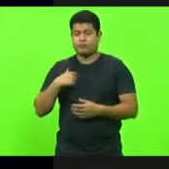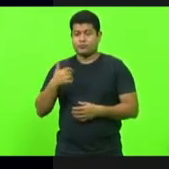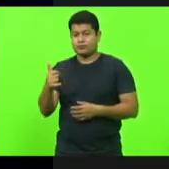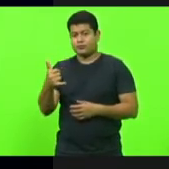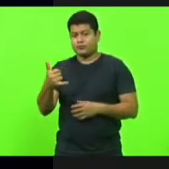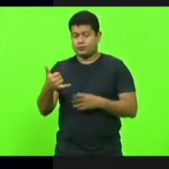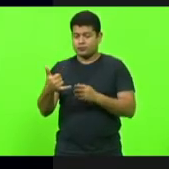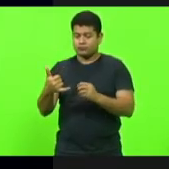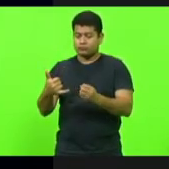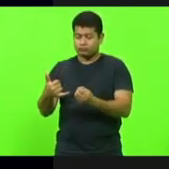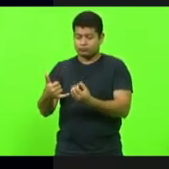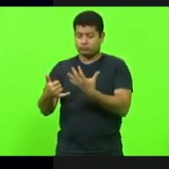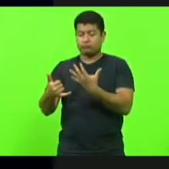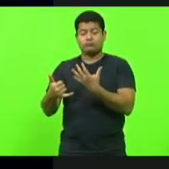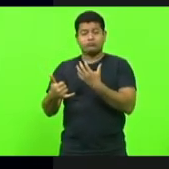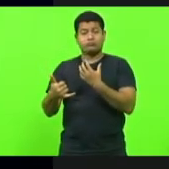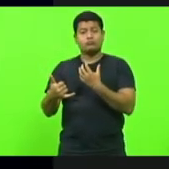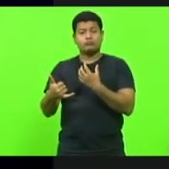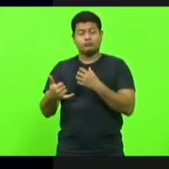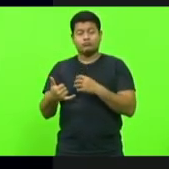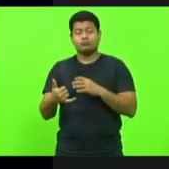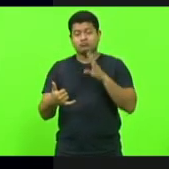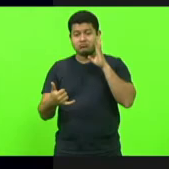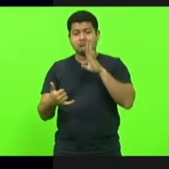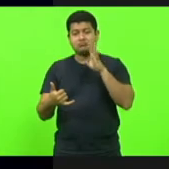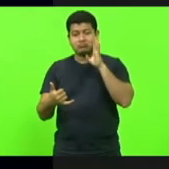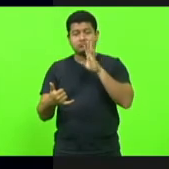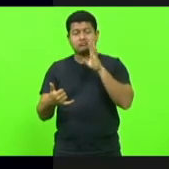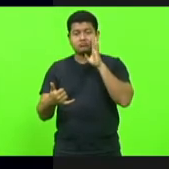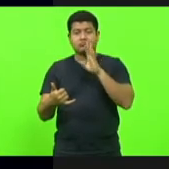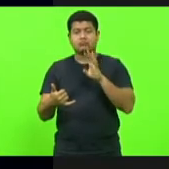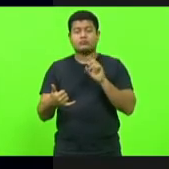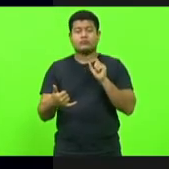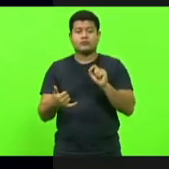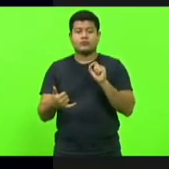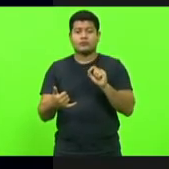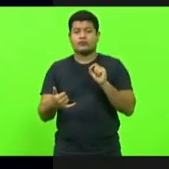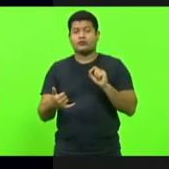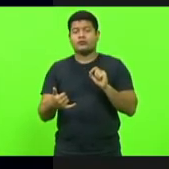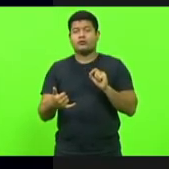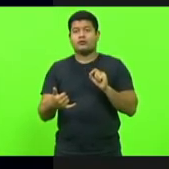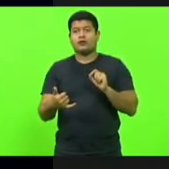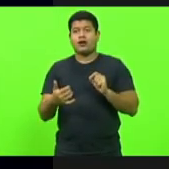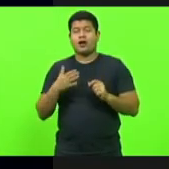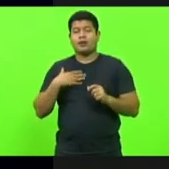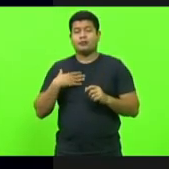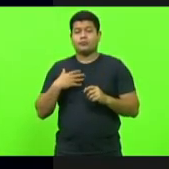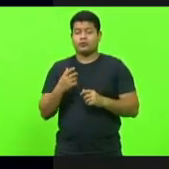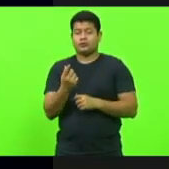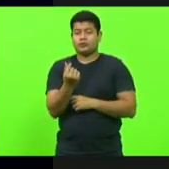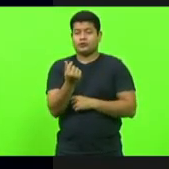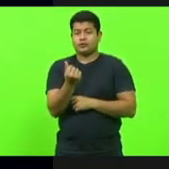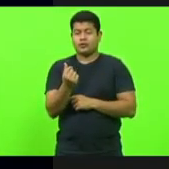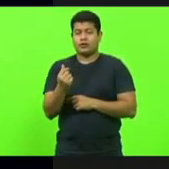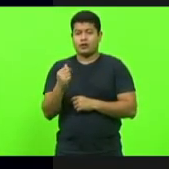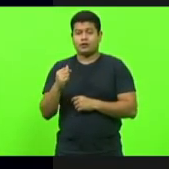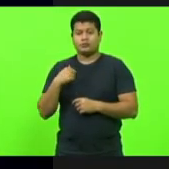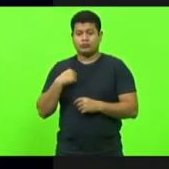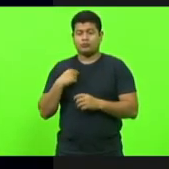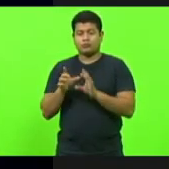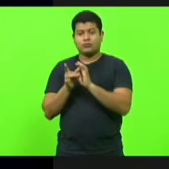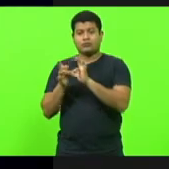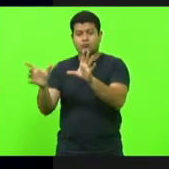surpresa muito positiva. as minhas emendas, as